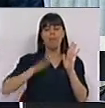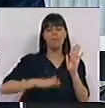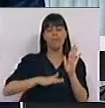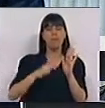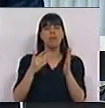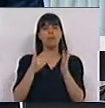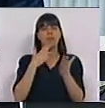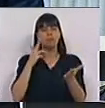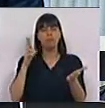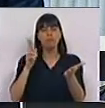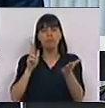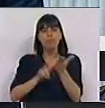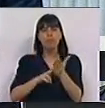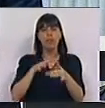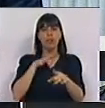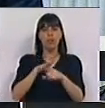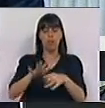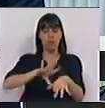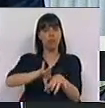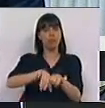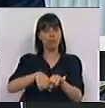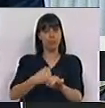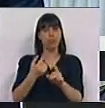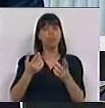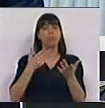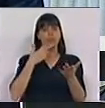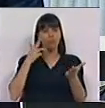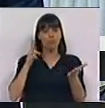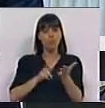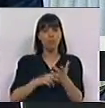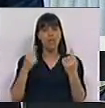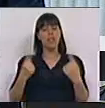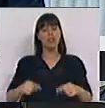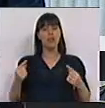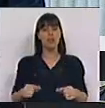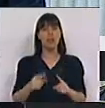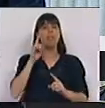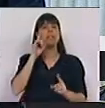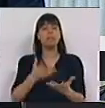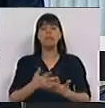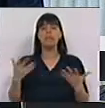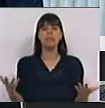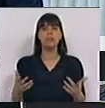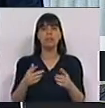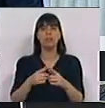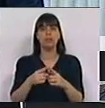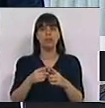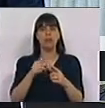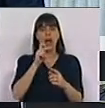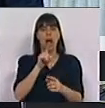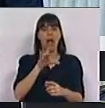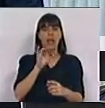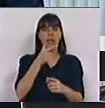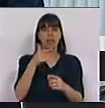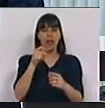diluem os reais efeitos nefastos e que são efeitos existentes. A saber, baixo teor de alcatrão,